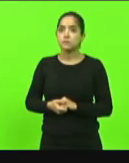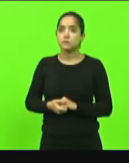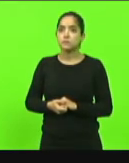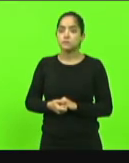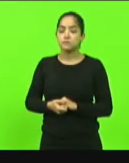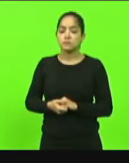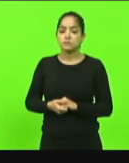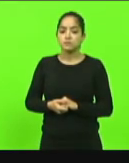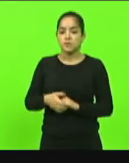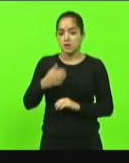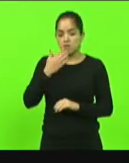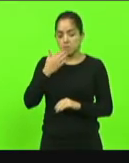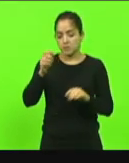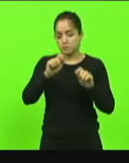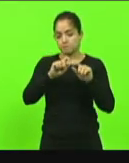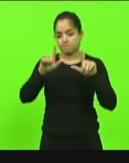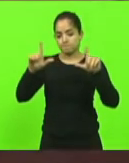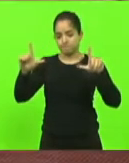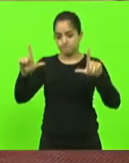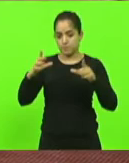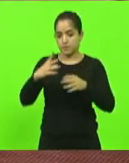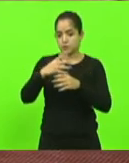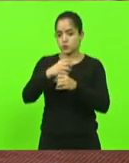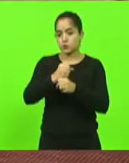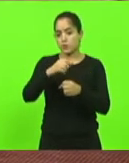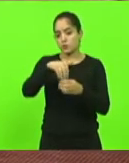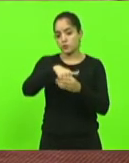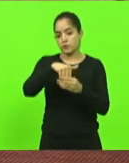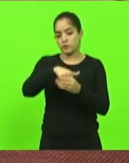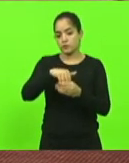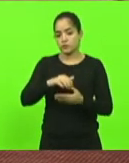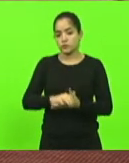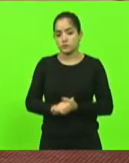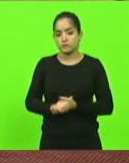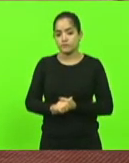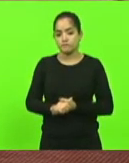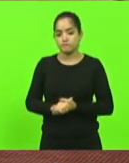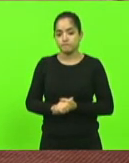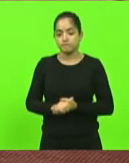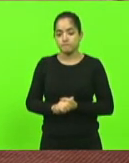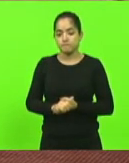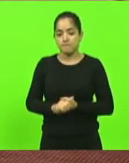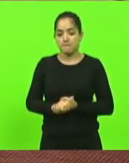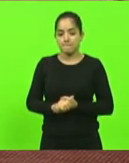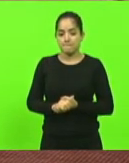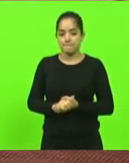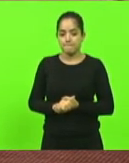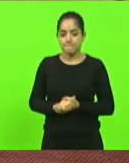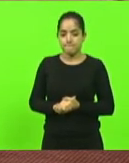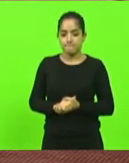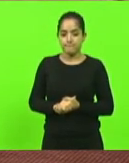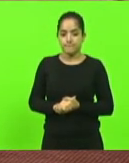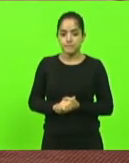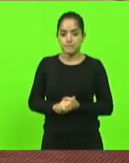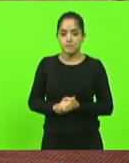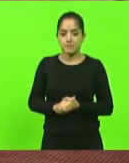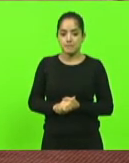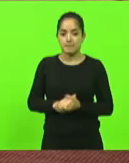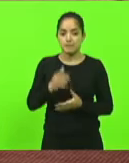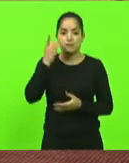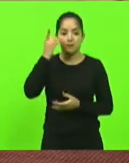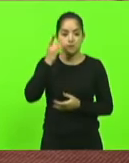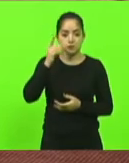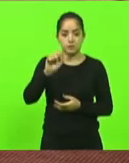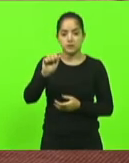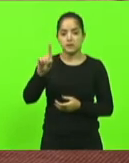Peço a assessoria que abra o painel para acolher os votos virtuais. Nós vimos o teu discurso virtuoso. Com o voto a deputada Ada De Luca.